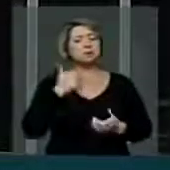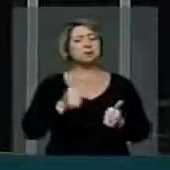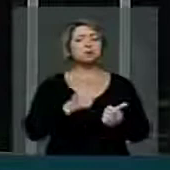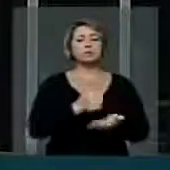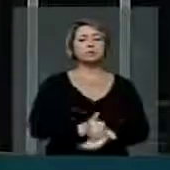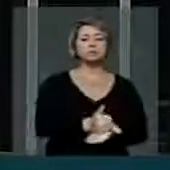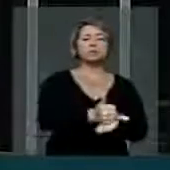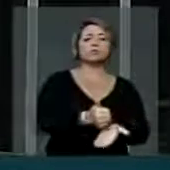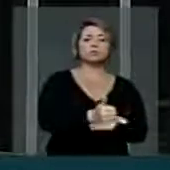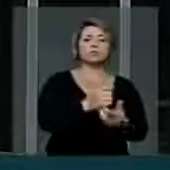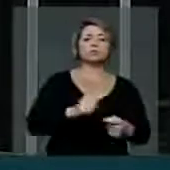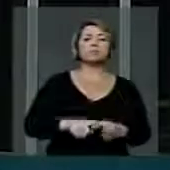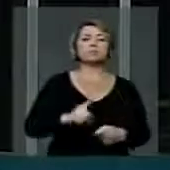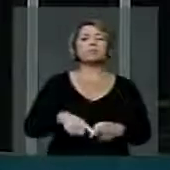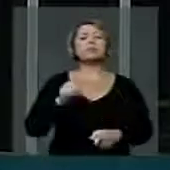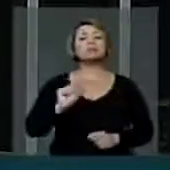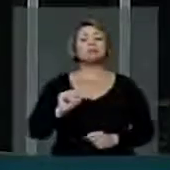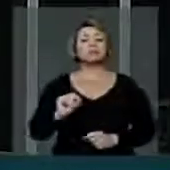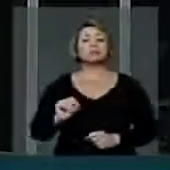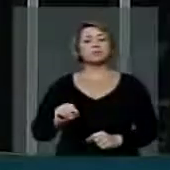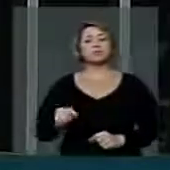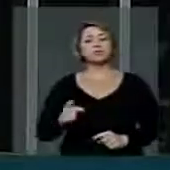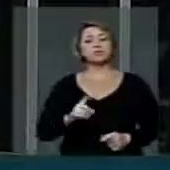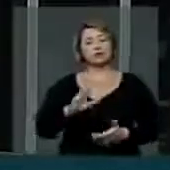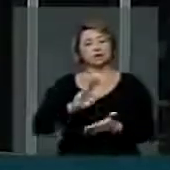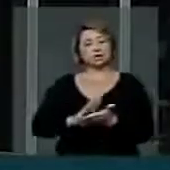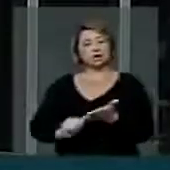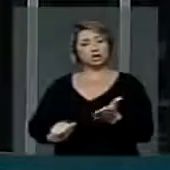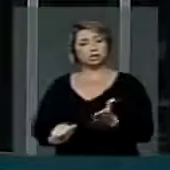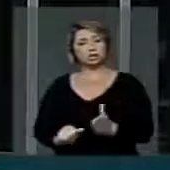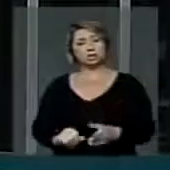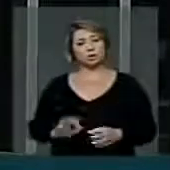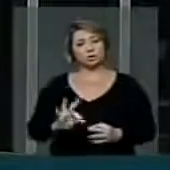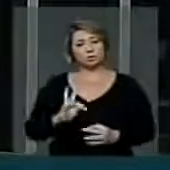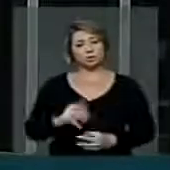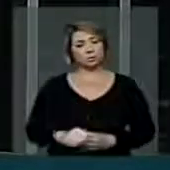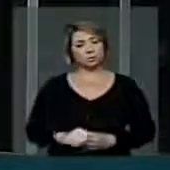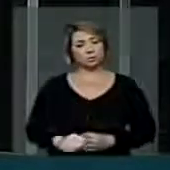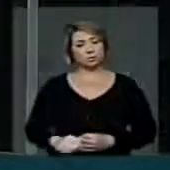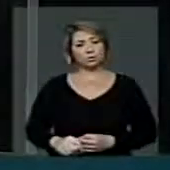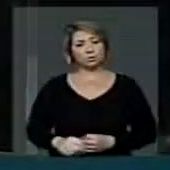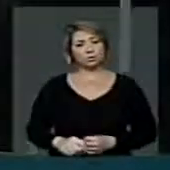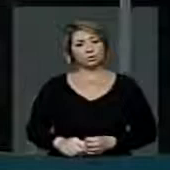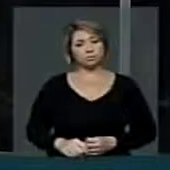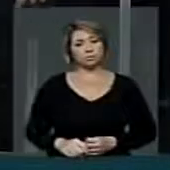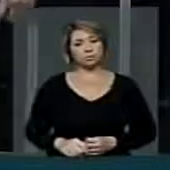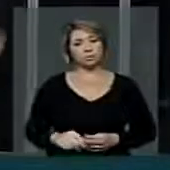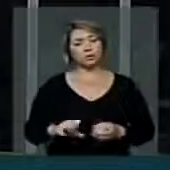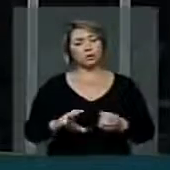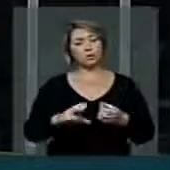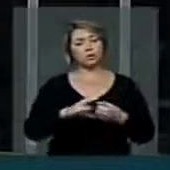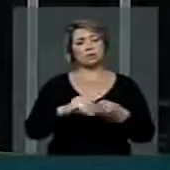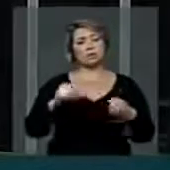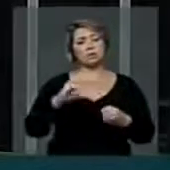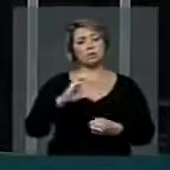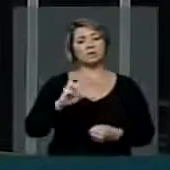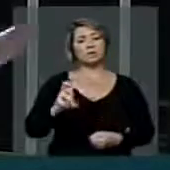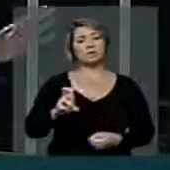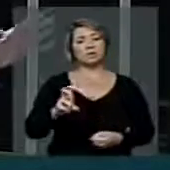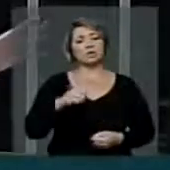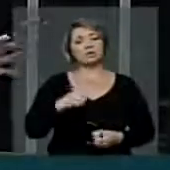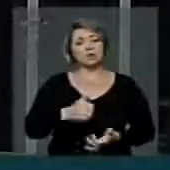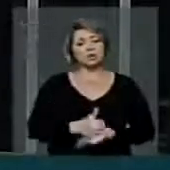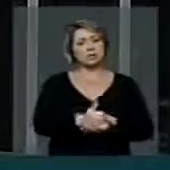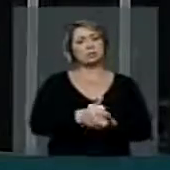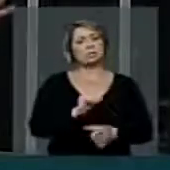apoiar, porque, acima de tudo, foi retirado na íntegra o capítulo quinto do projeto, que era, sem